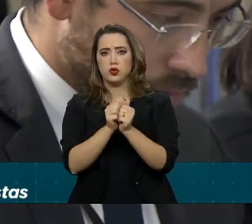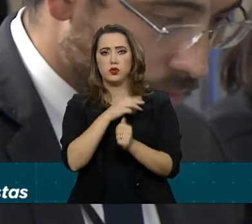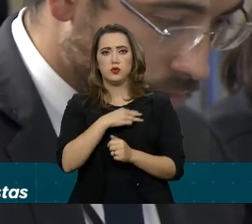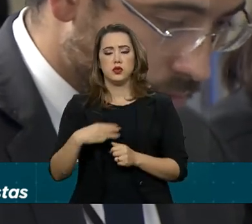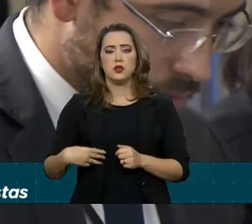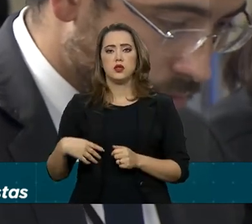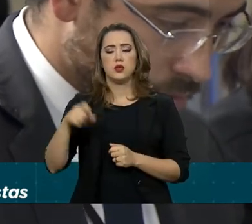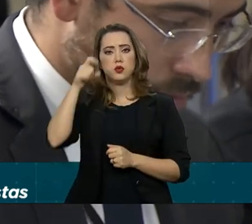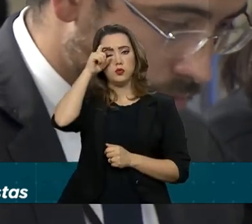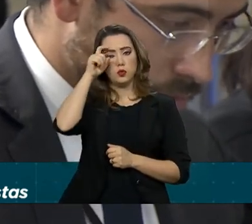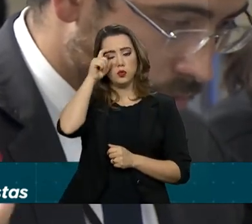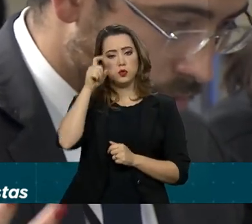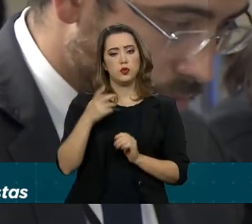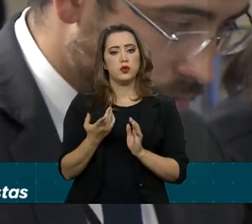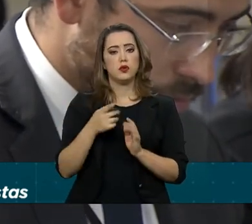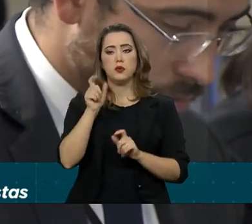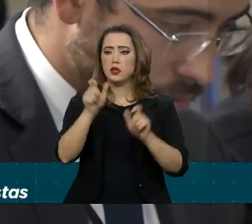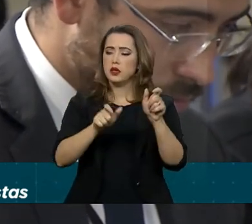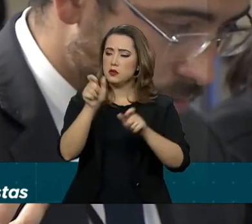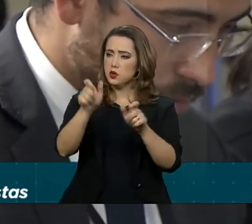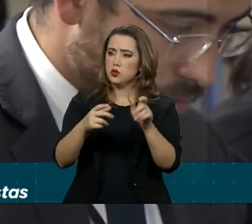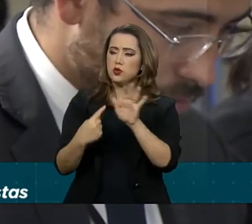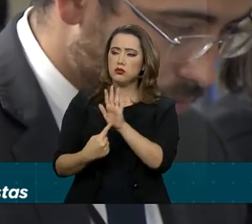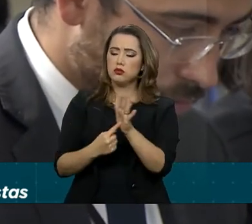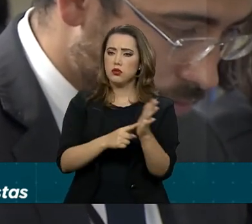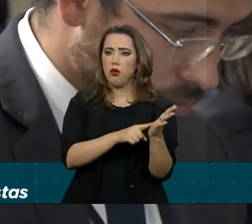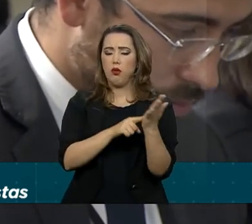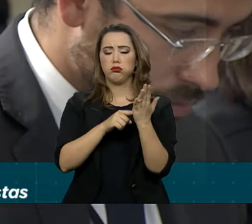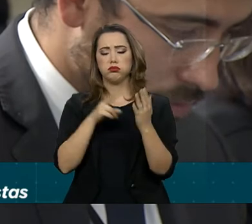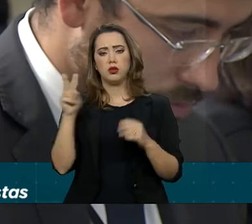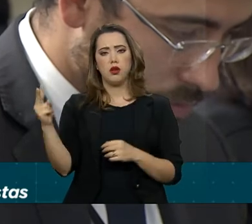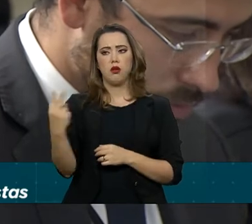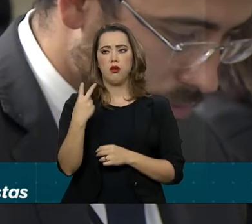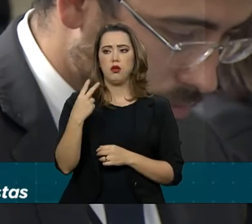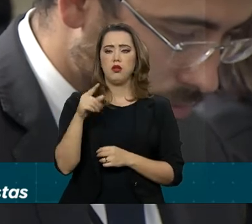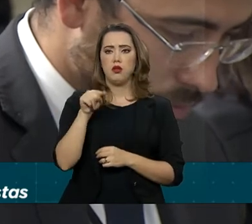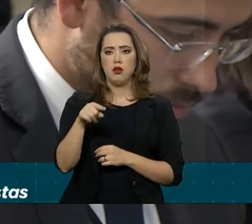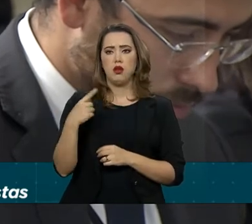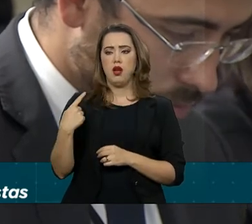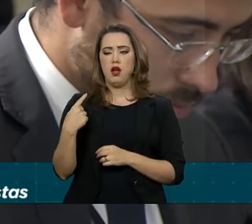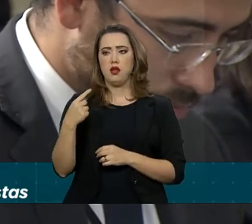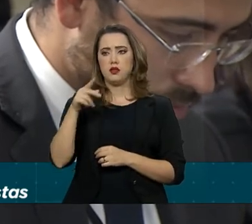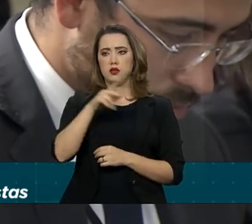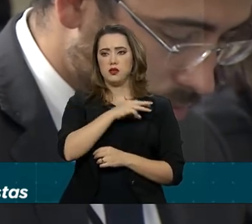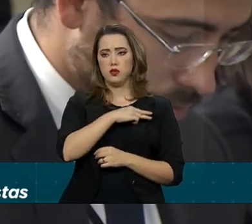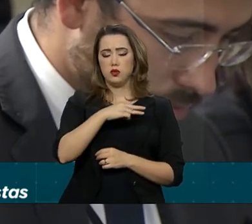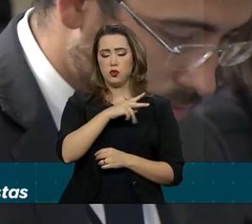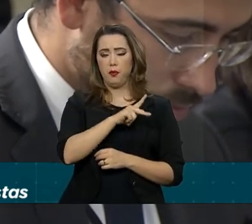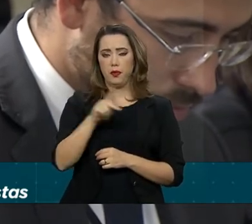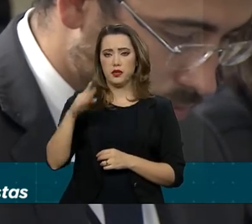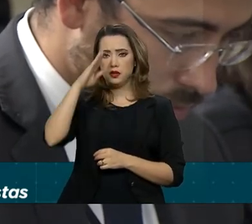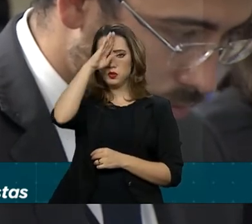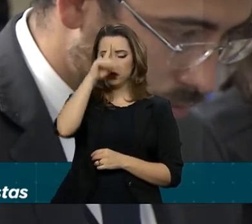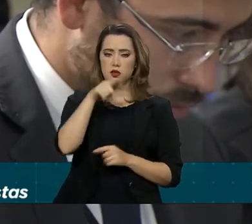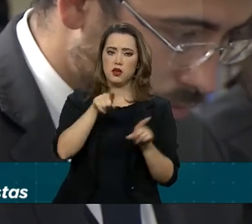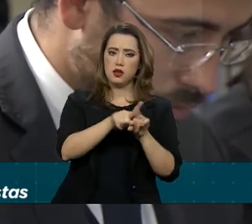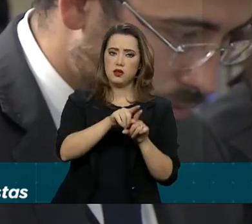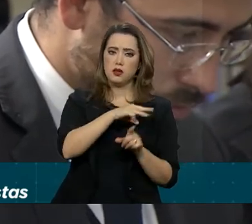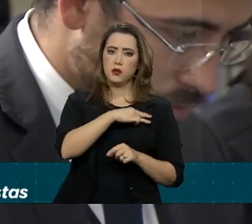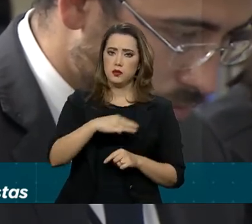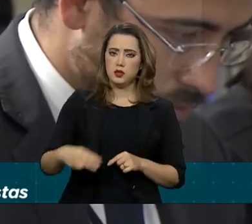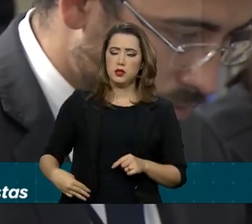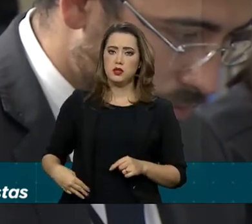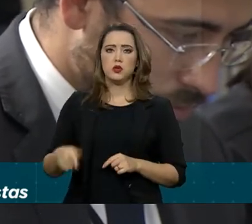para que o povo avaliasse tanto ele quanto o ministro. Ontem, quando ele foi ao